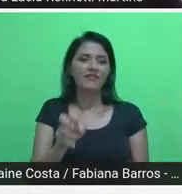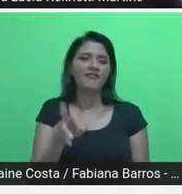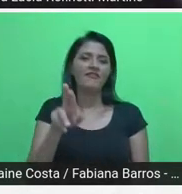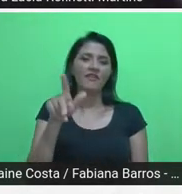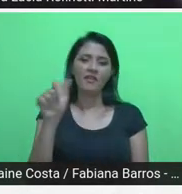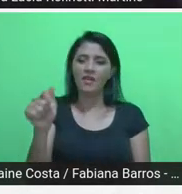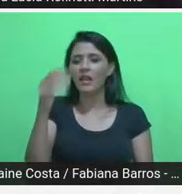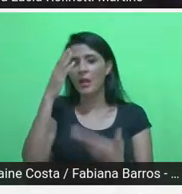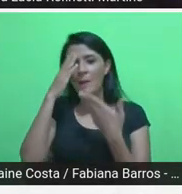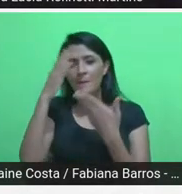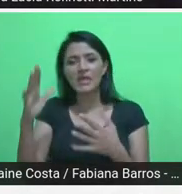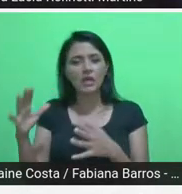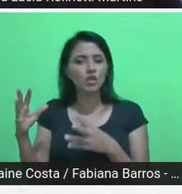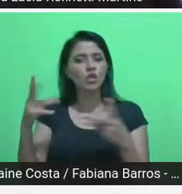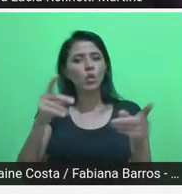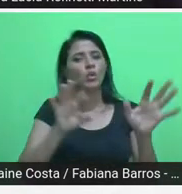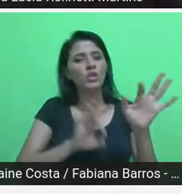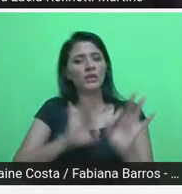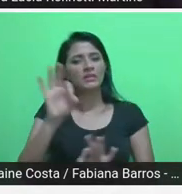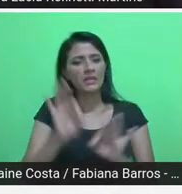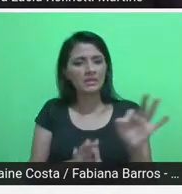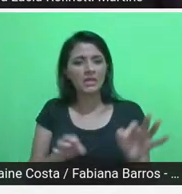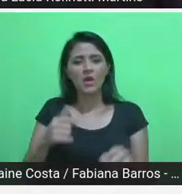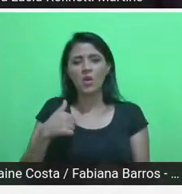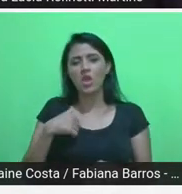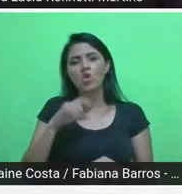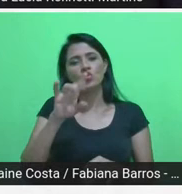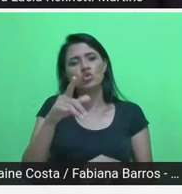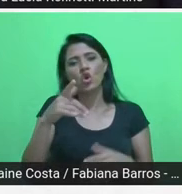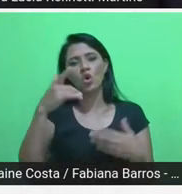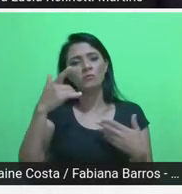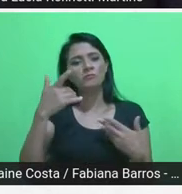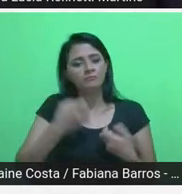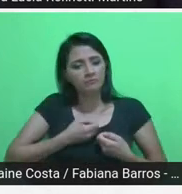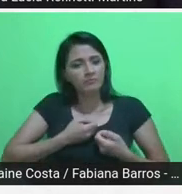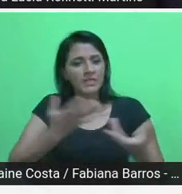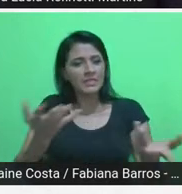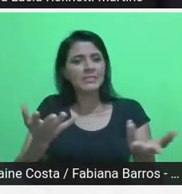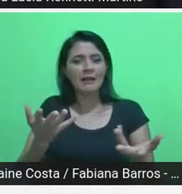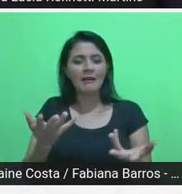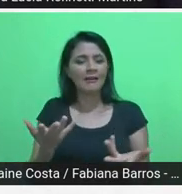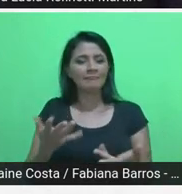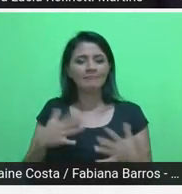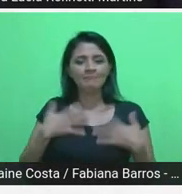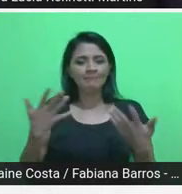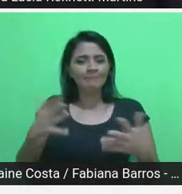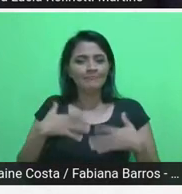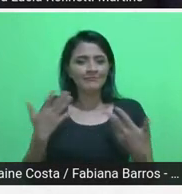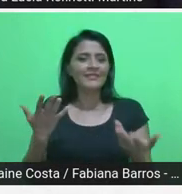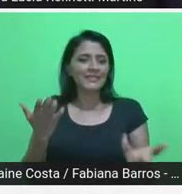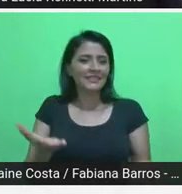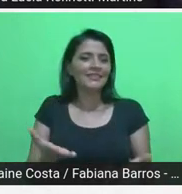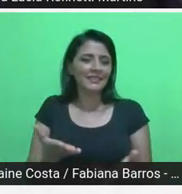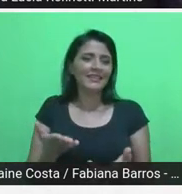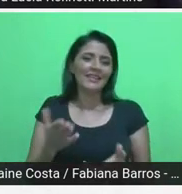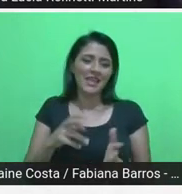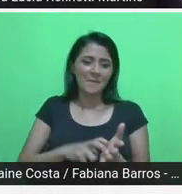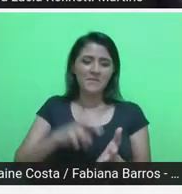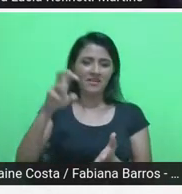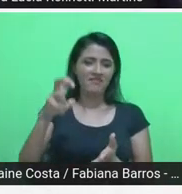a toda a organização, eu só posso expressar meu imenso entusiasmo, estou desde a manhã